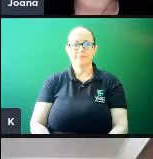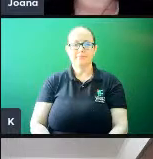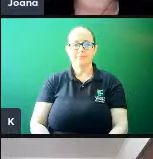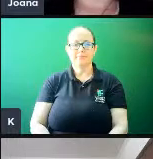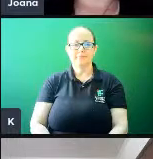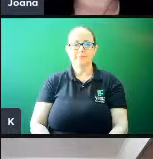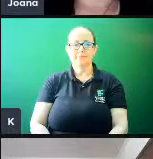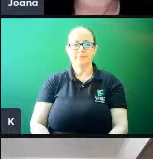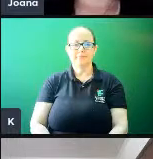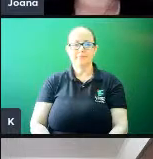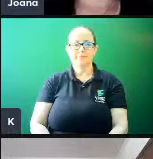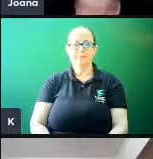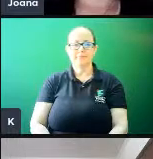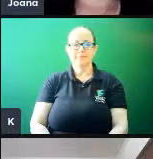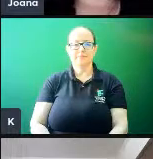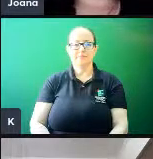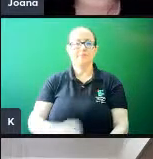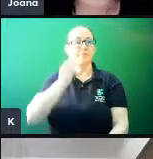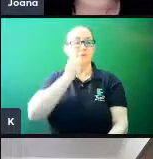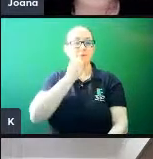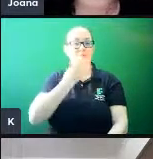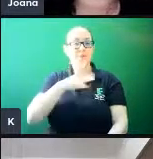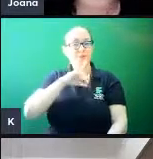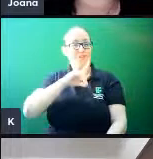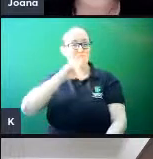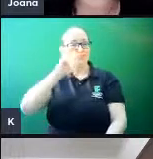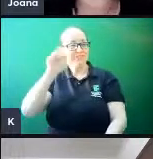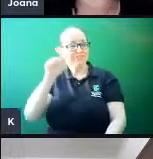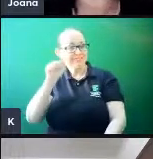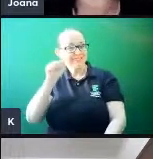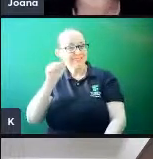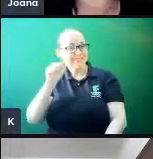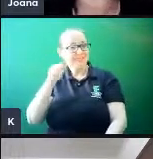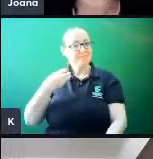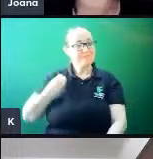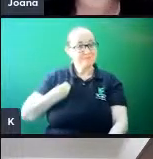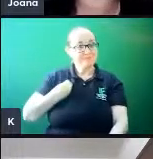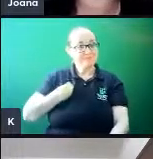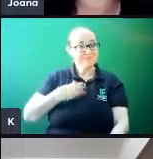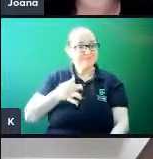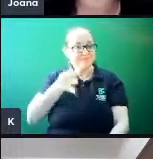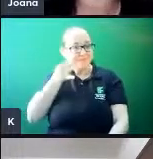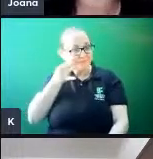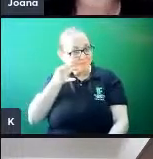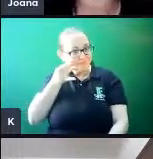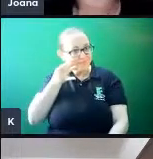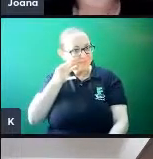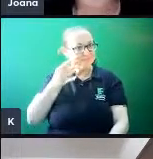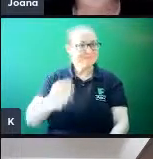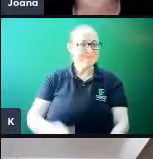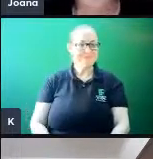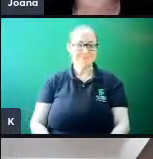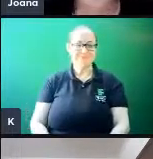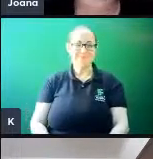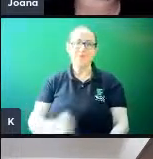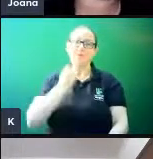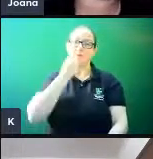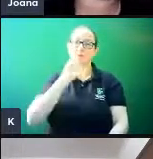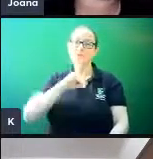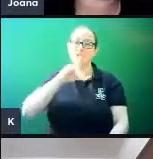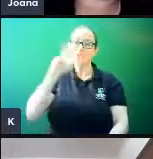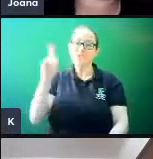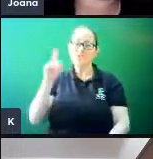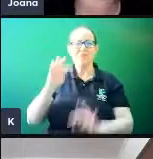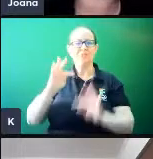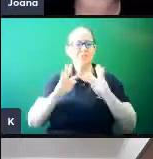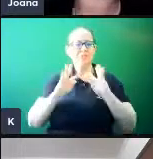I Good morning, everyone who is watching